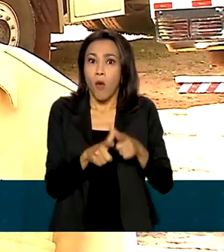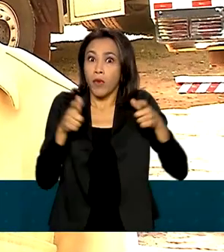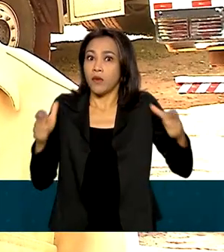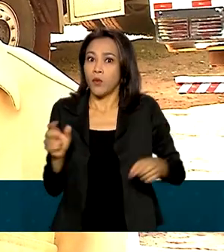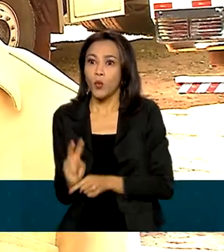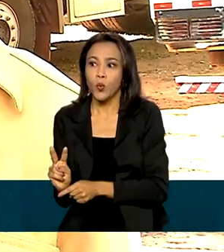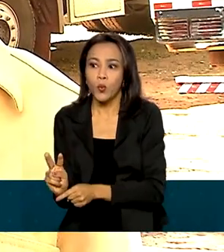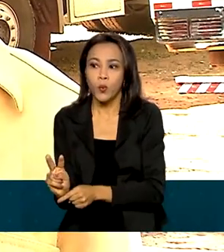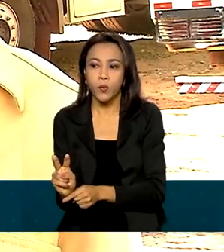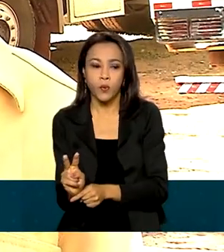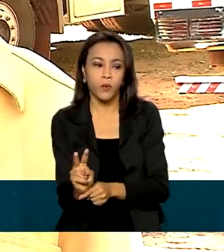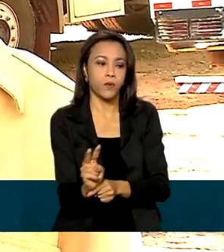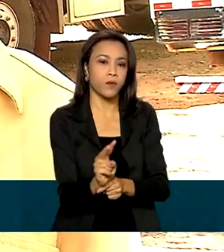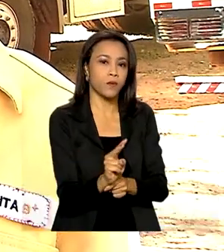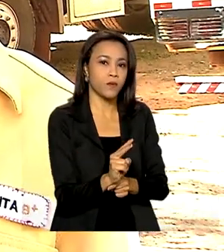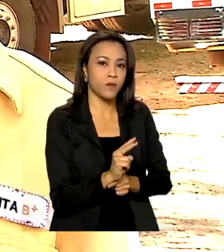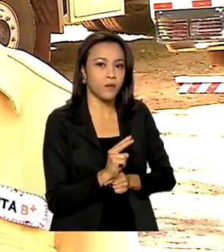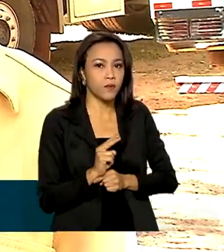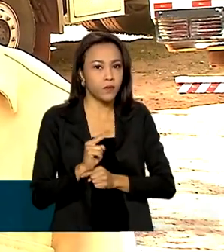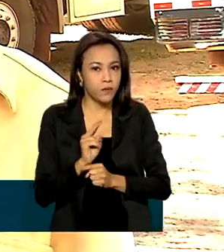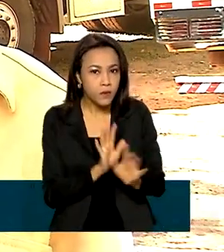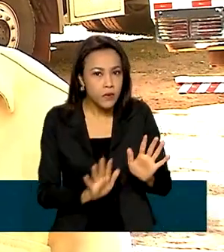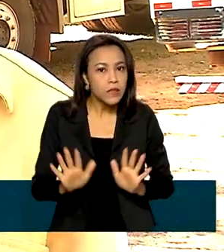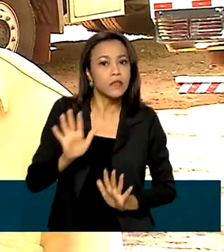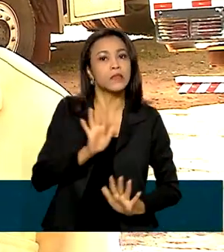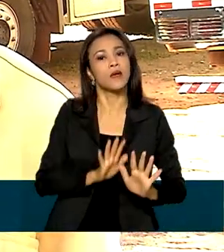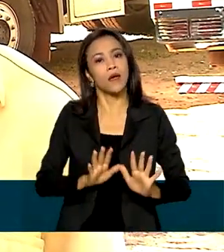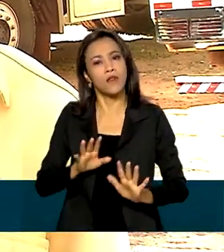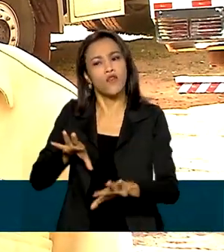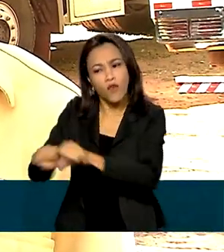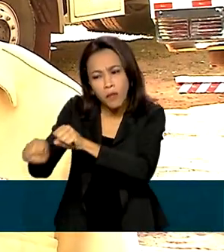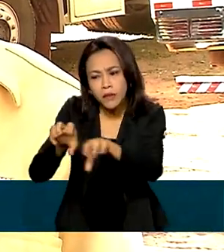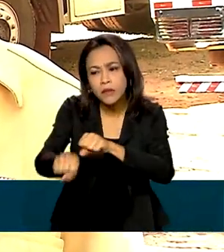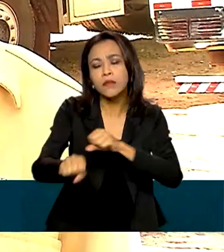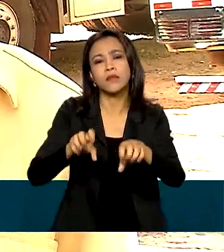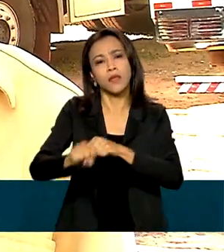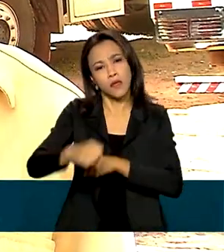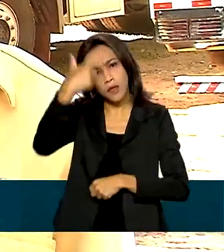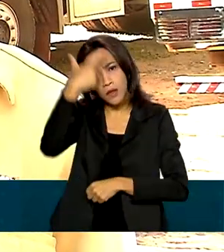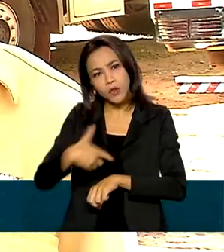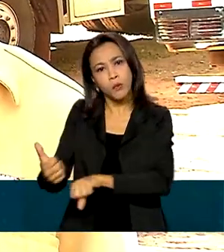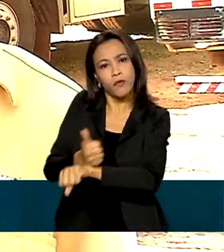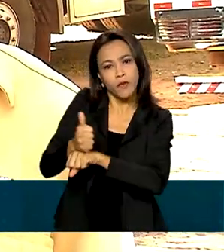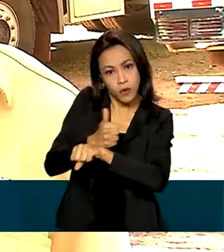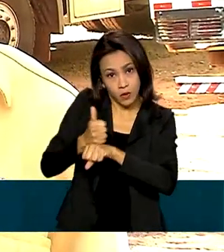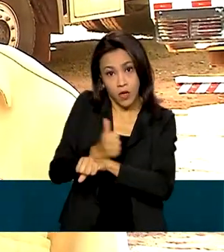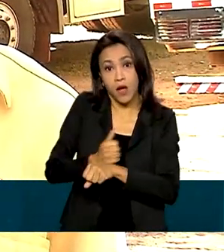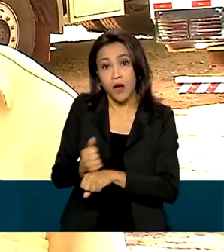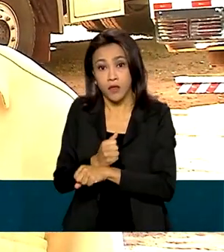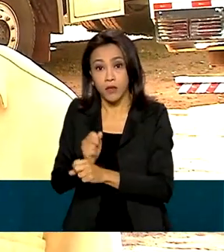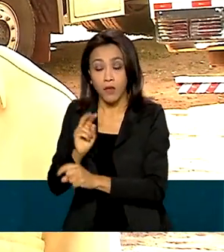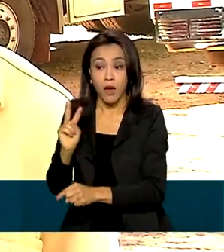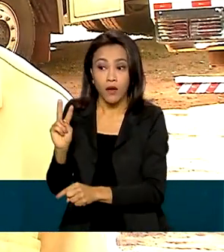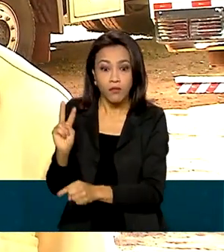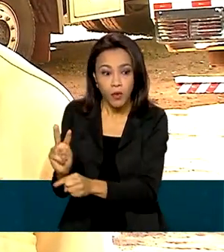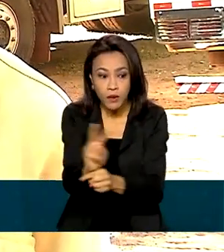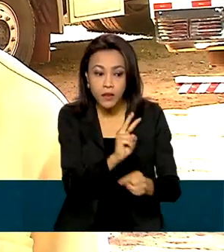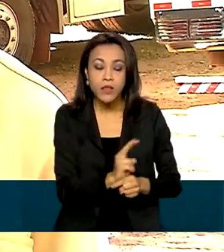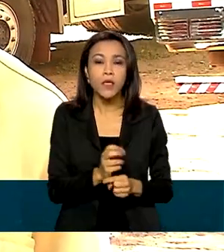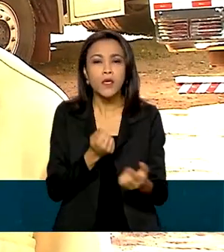e estamos dando continuidade à formação dos brigadistas, formação dos servidores e adquirindo equipamentos,